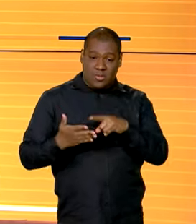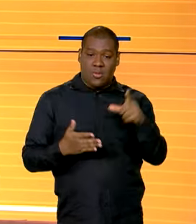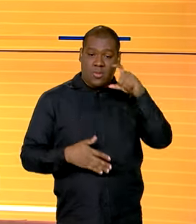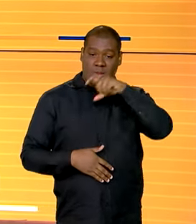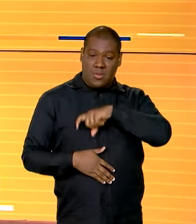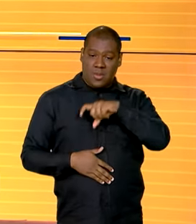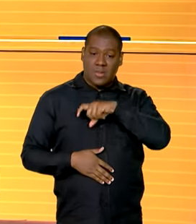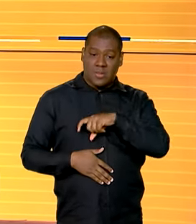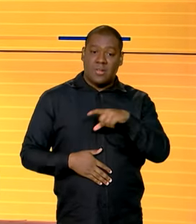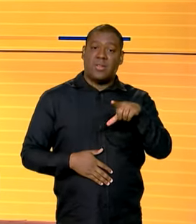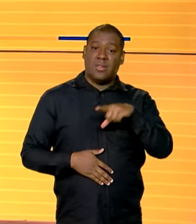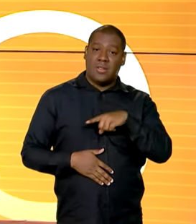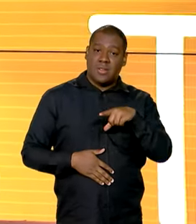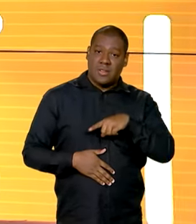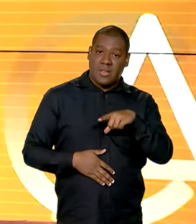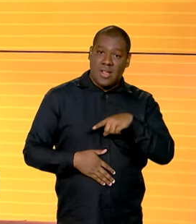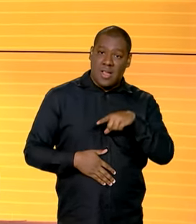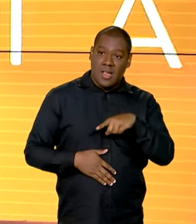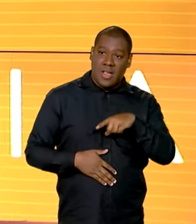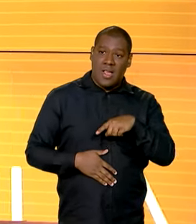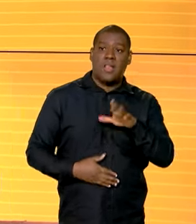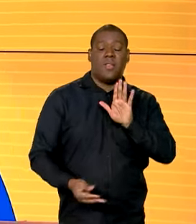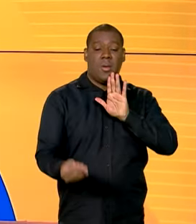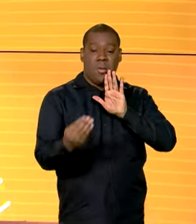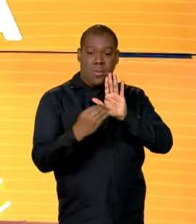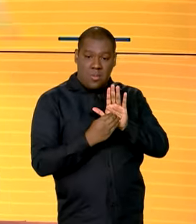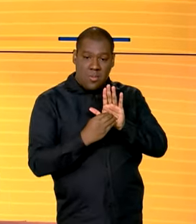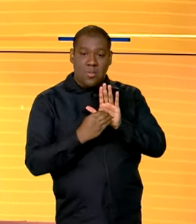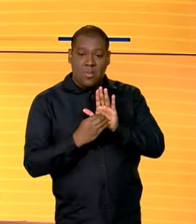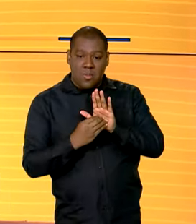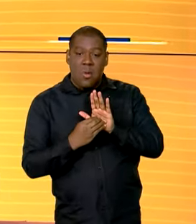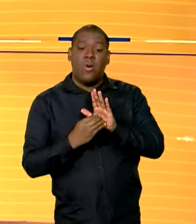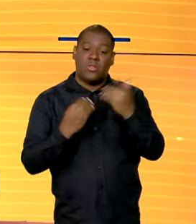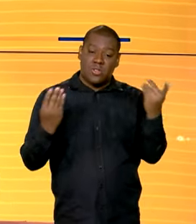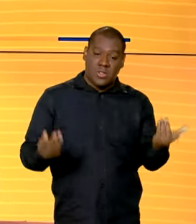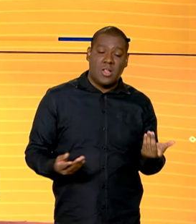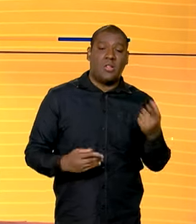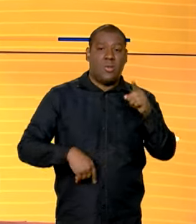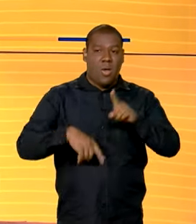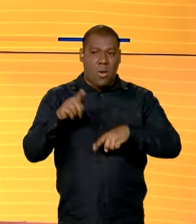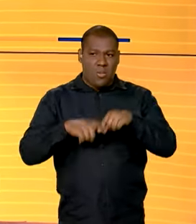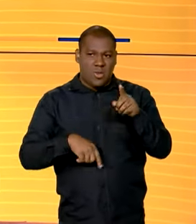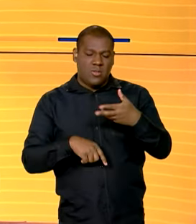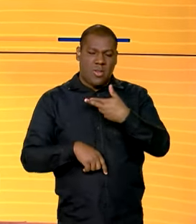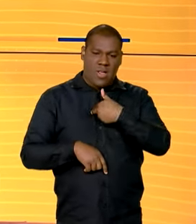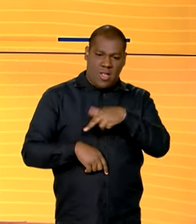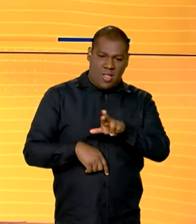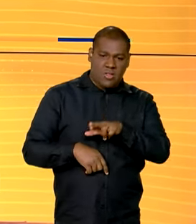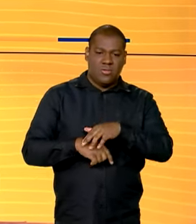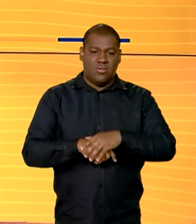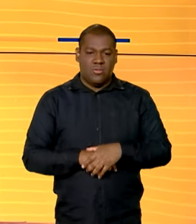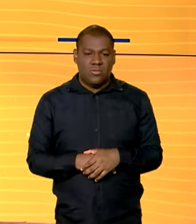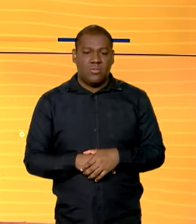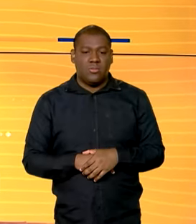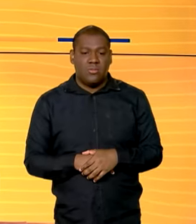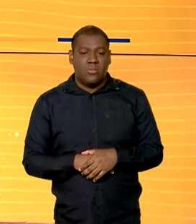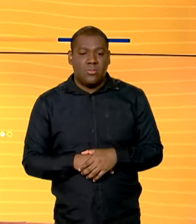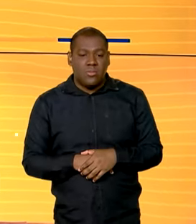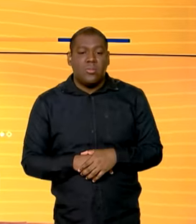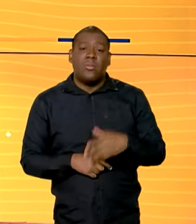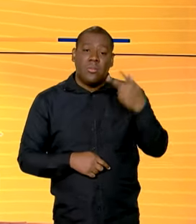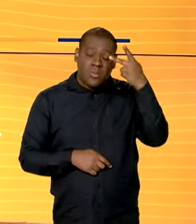vestimentas religiosas, como turbantes, além de véus e lenços para pessoas em tratamento de saúde,